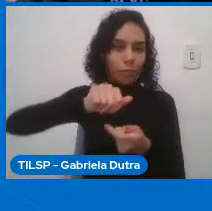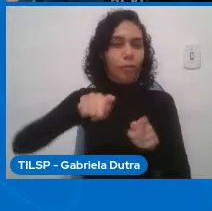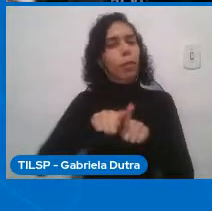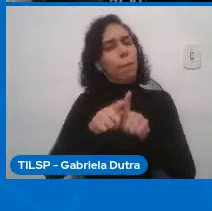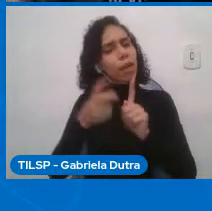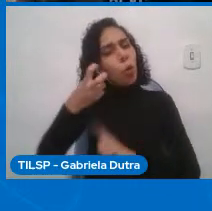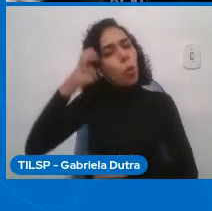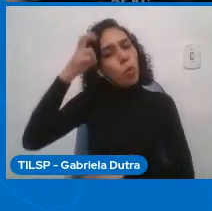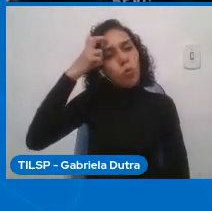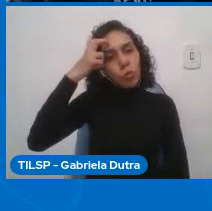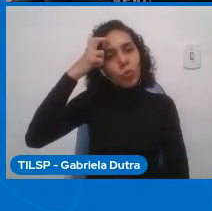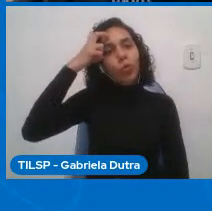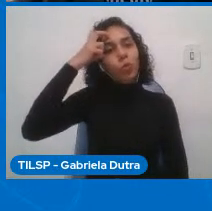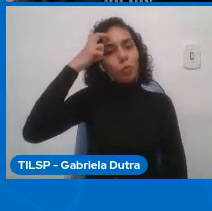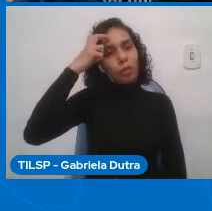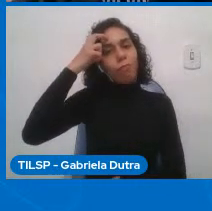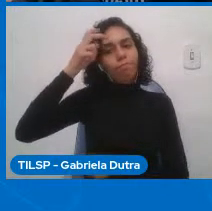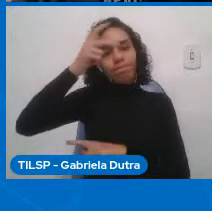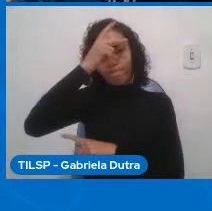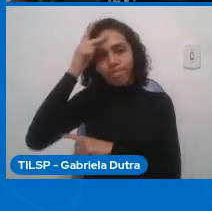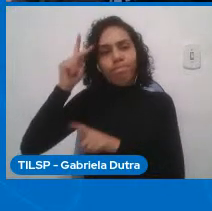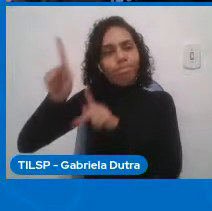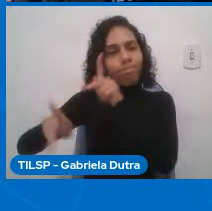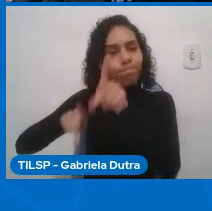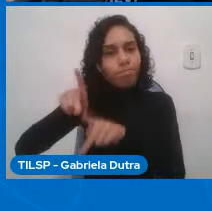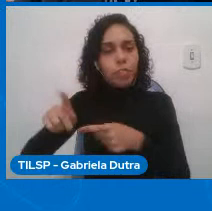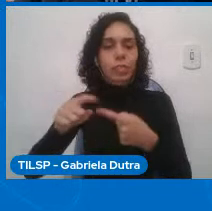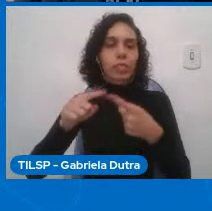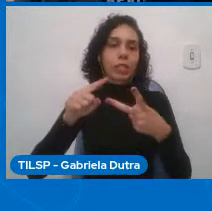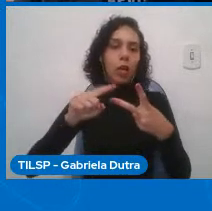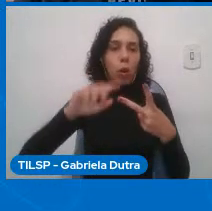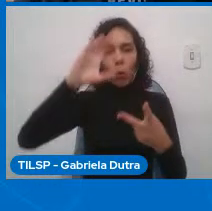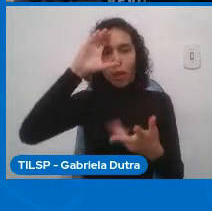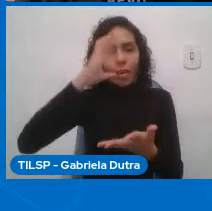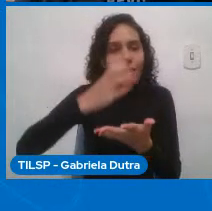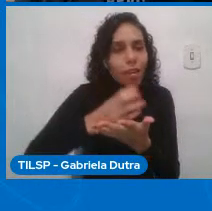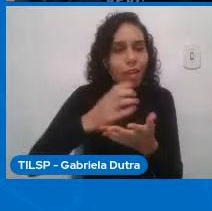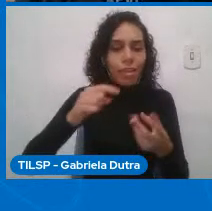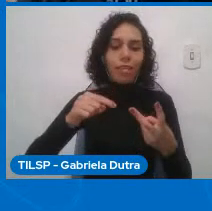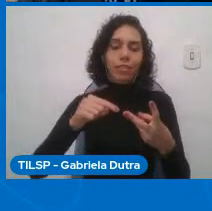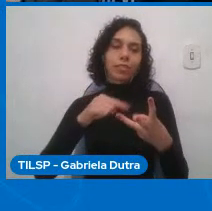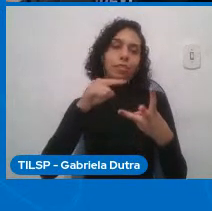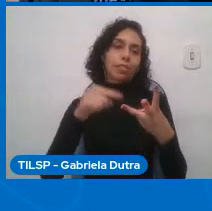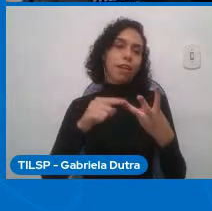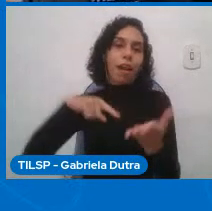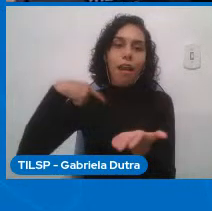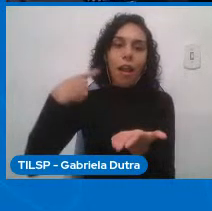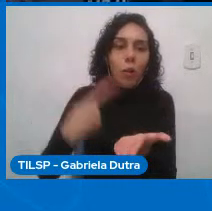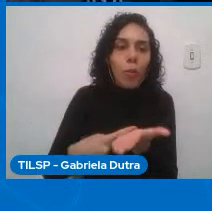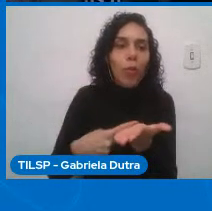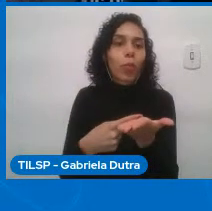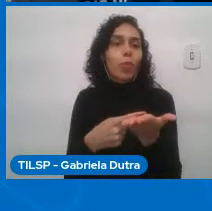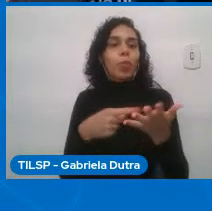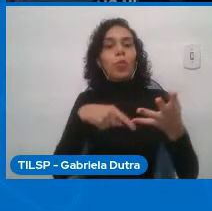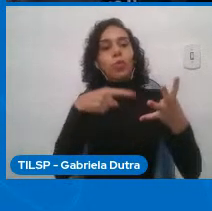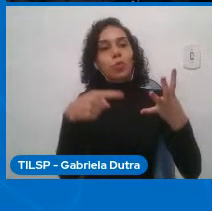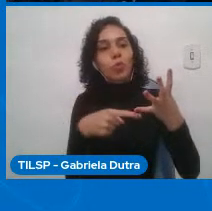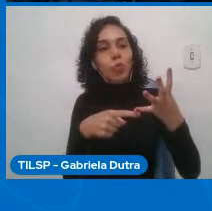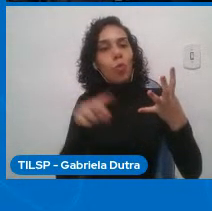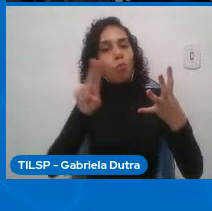crenças os acordos os efeitos práticos do uso de sistemas computacionais